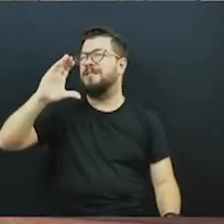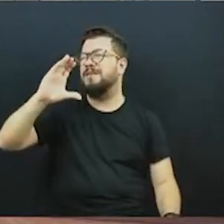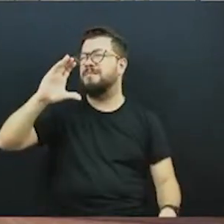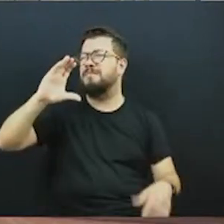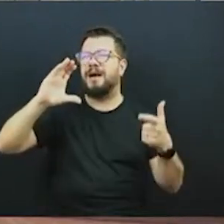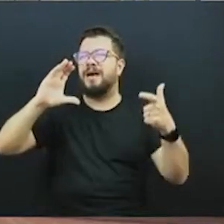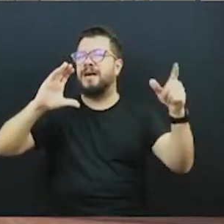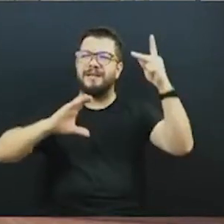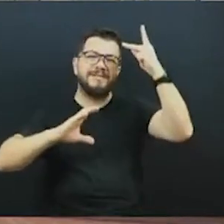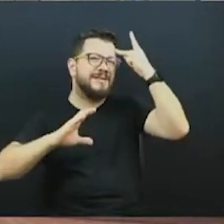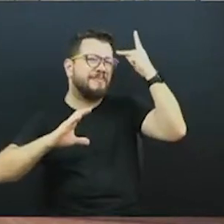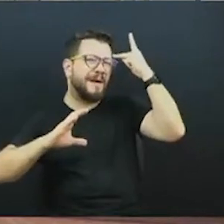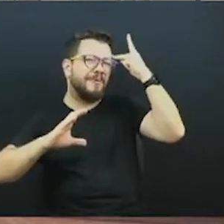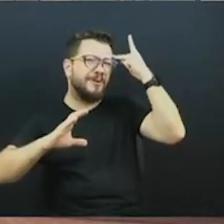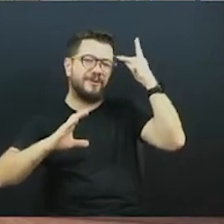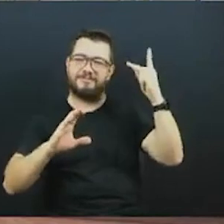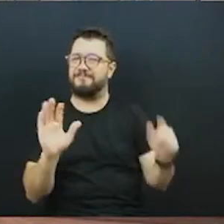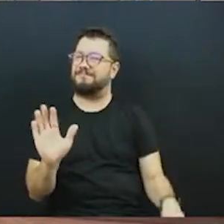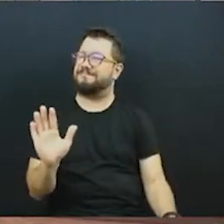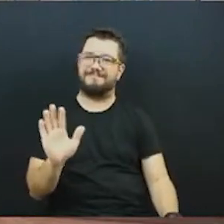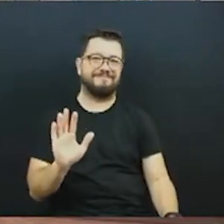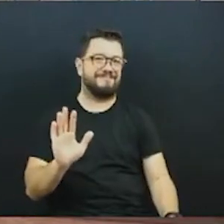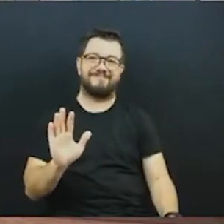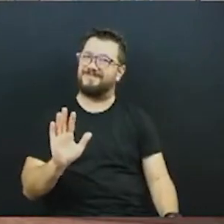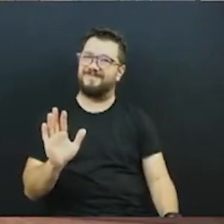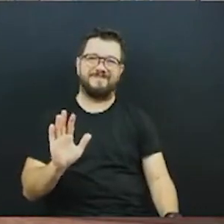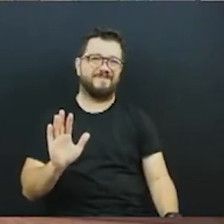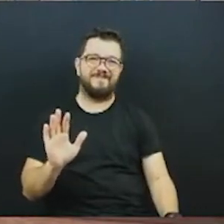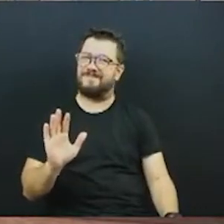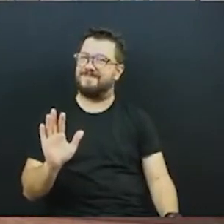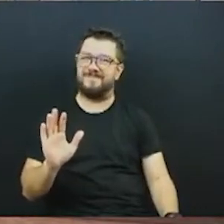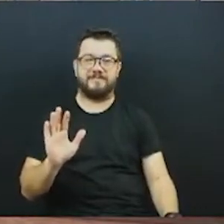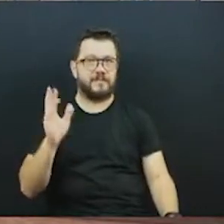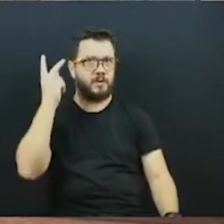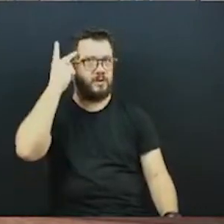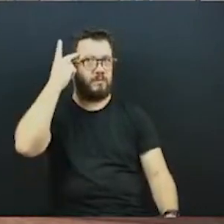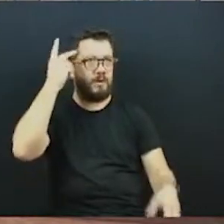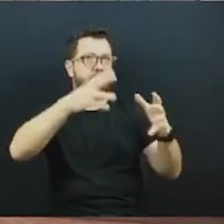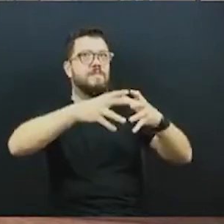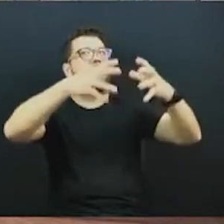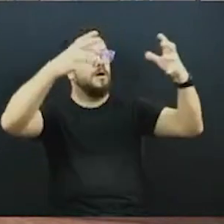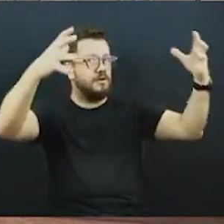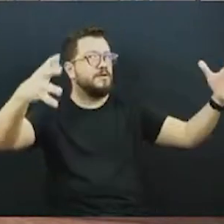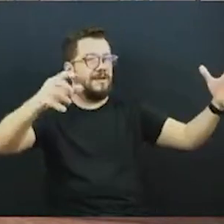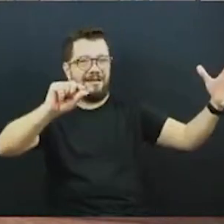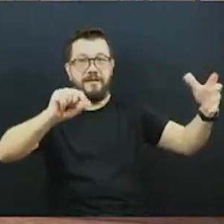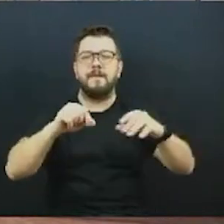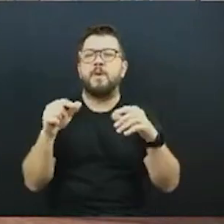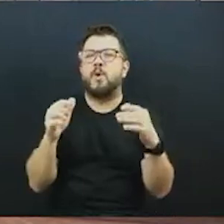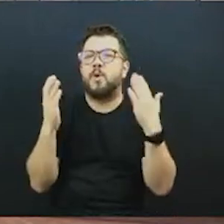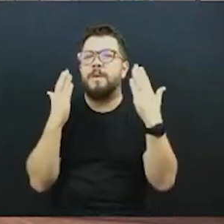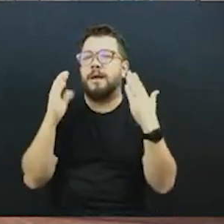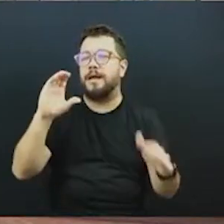Paulo. Porque, se você for para uma cidade grande, como São Paulo é muito maior, mas vamos comparar com Campinas, que é uma cidade que tem